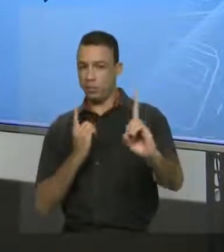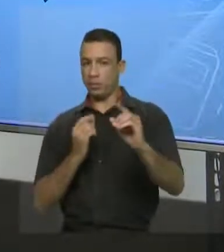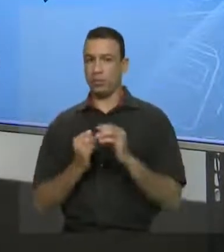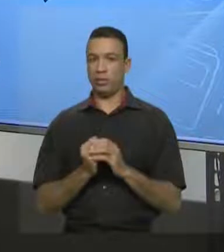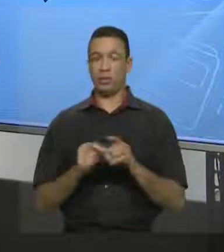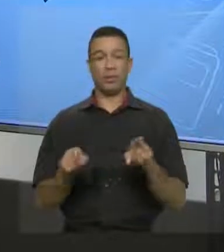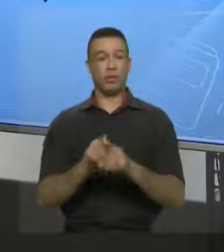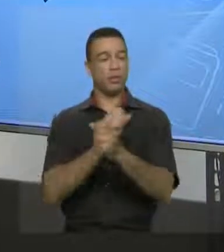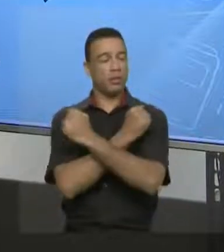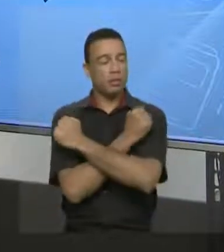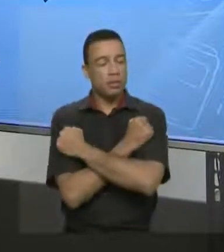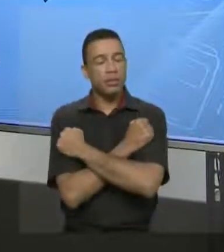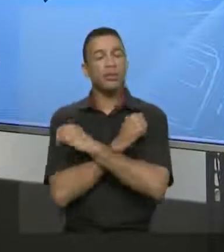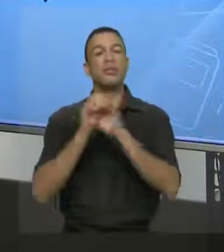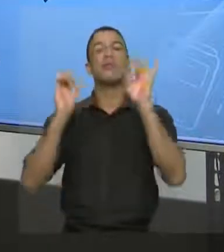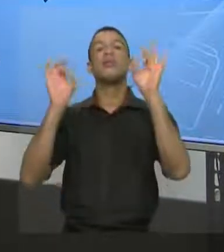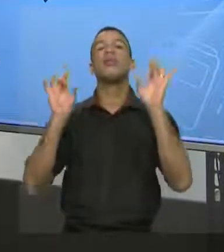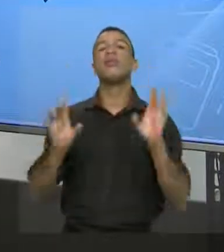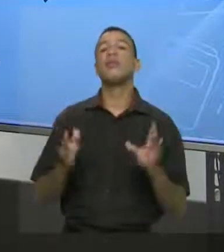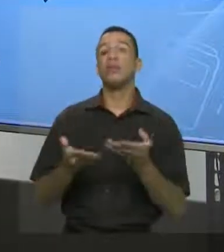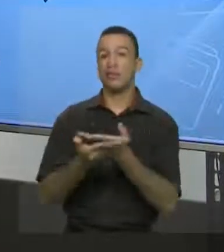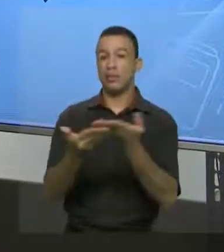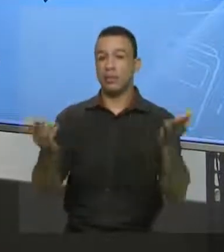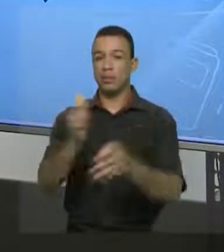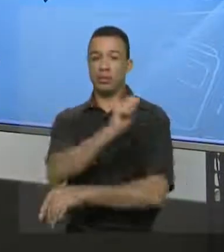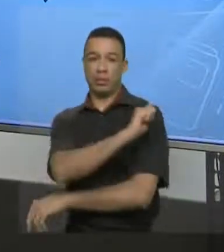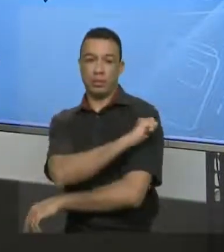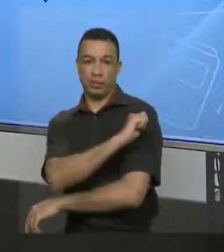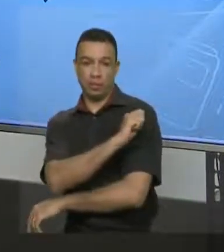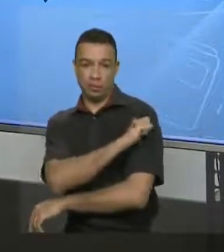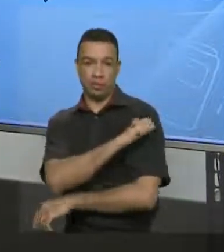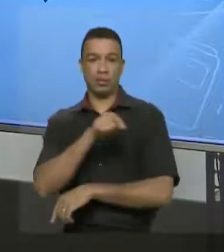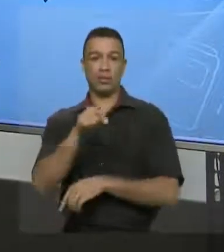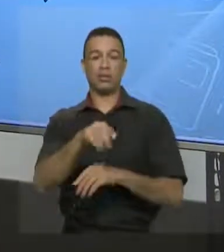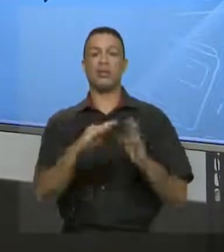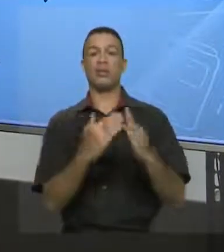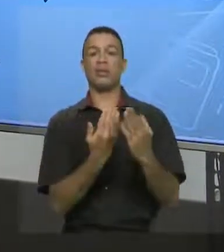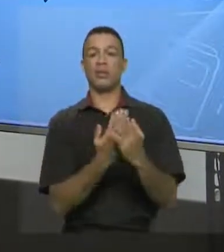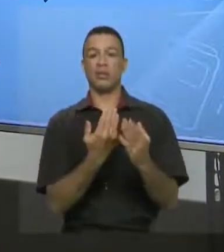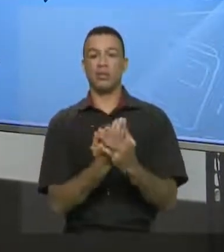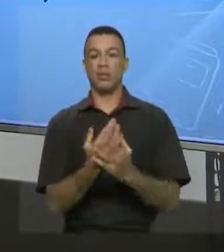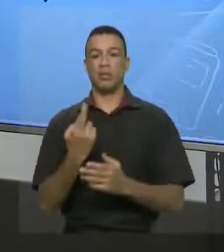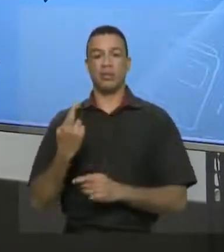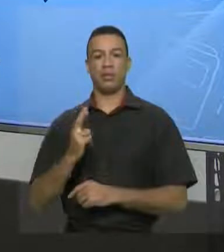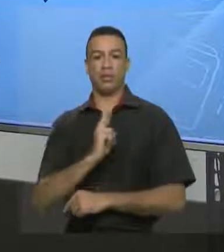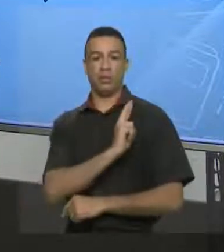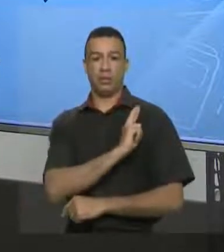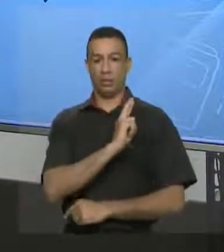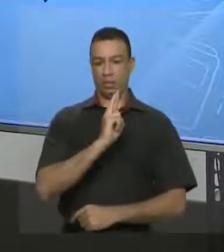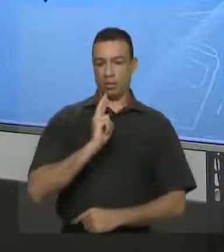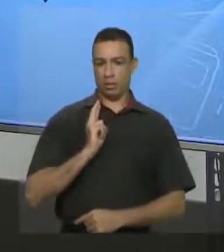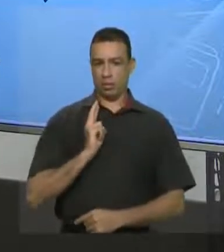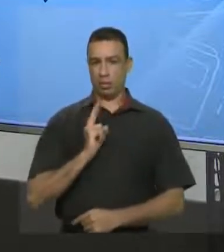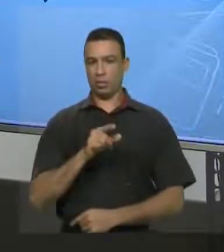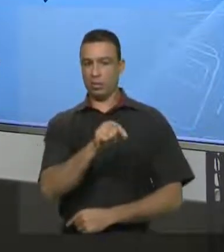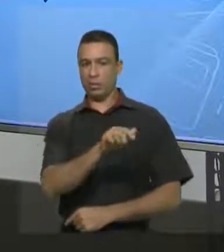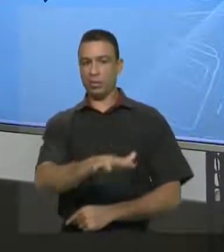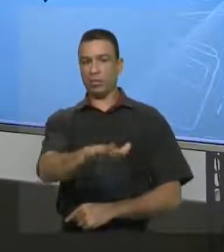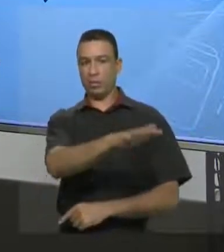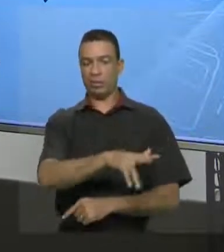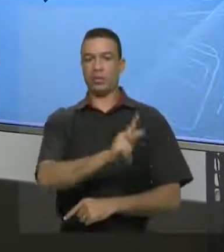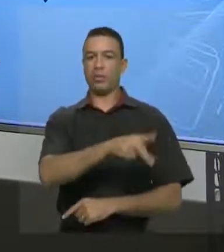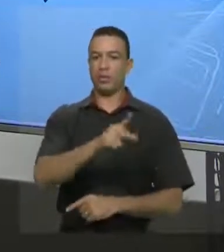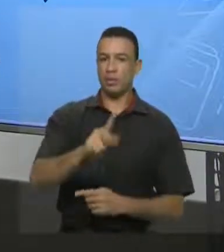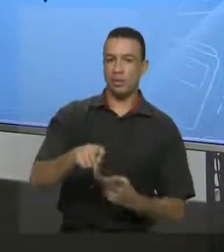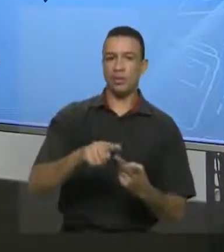abraço especial aos alunos do Centro de Ensino Renascença e toda a equipe gestora e aos professores,